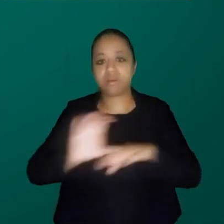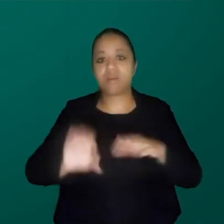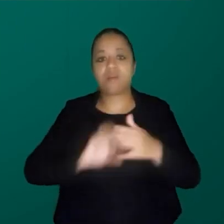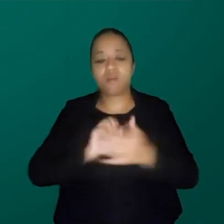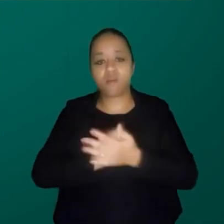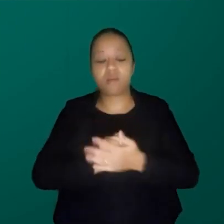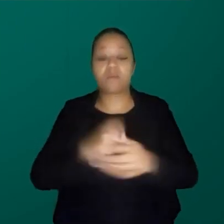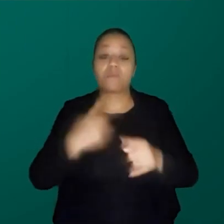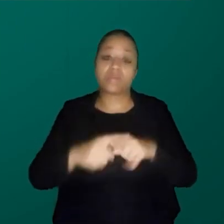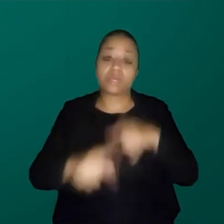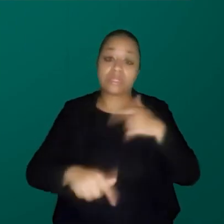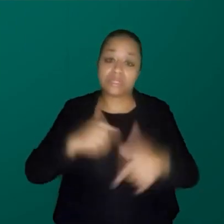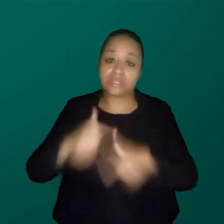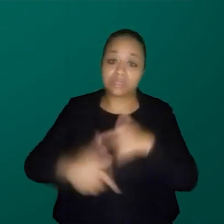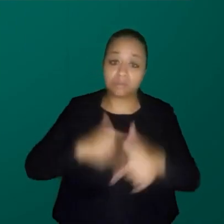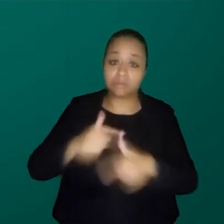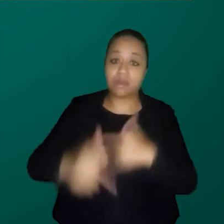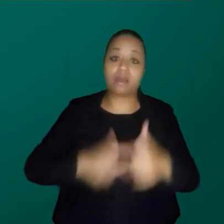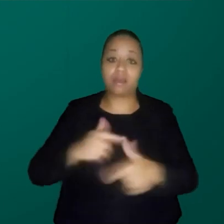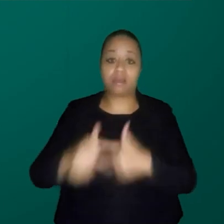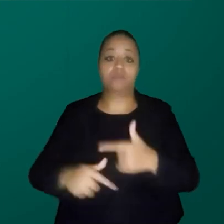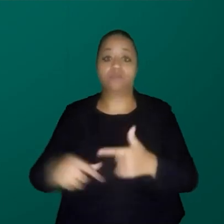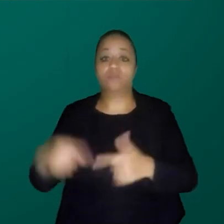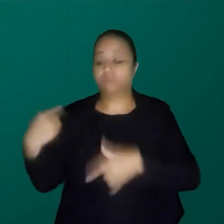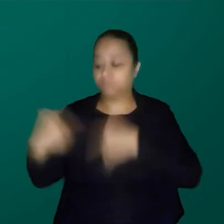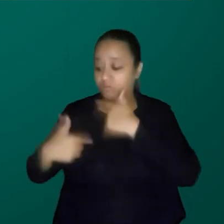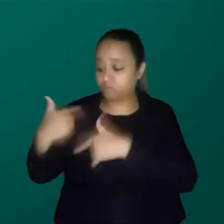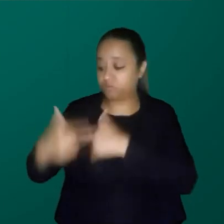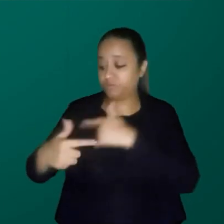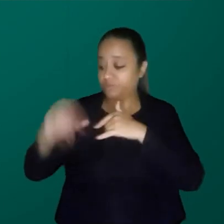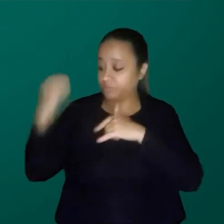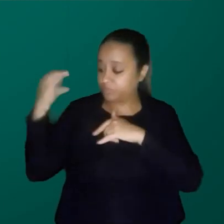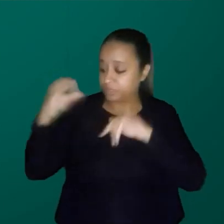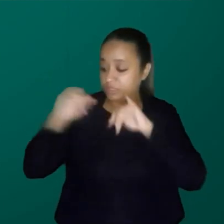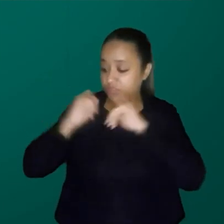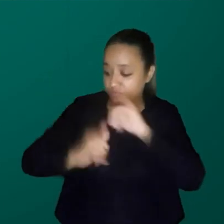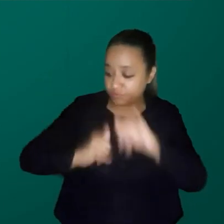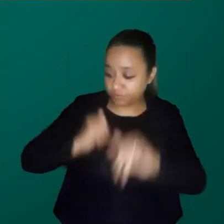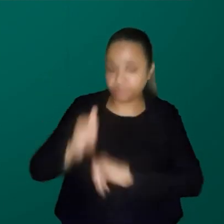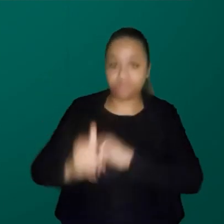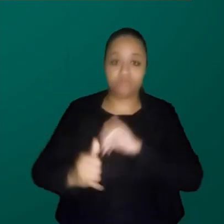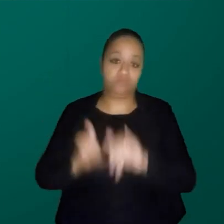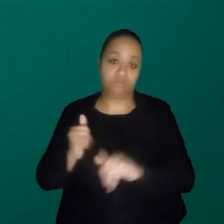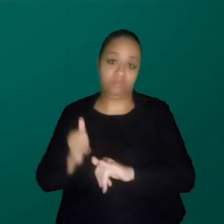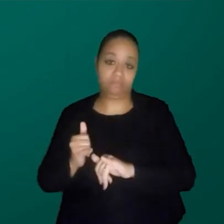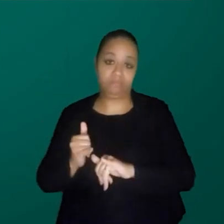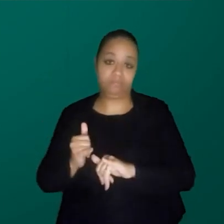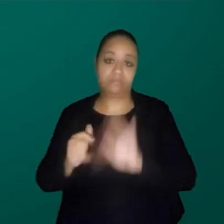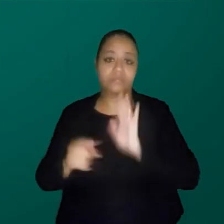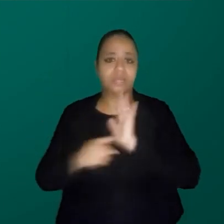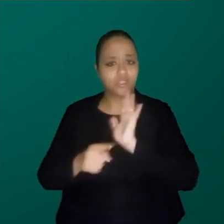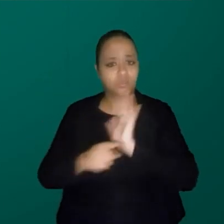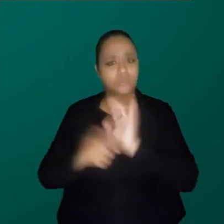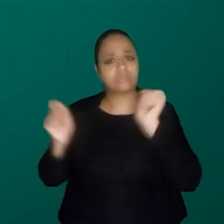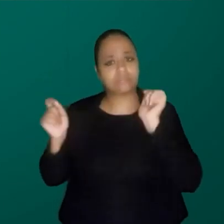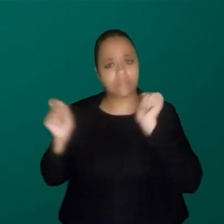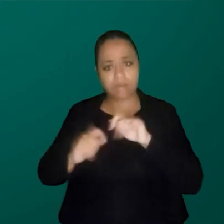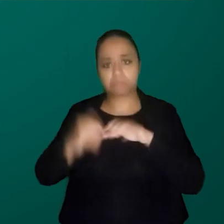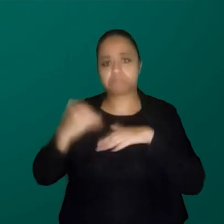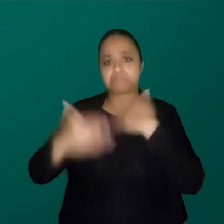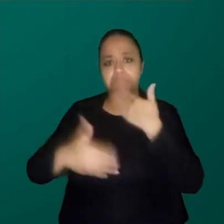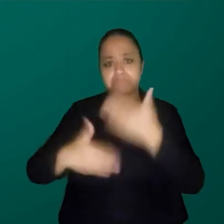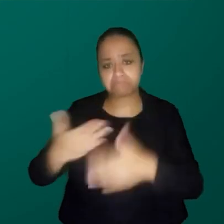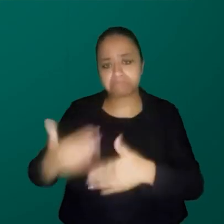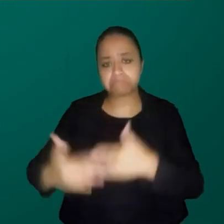a gente faz, que cada pessoa que faz, enquanto pessoa que divulga a ciência, ajuda a corroborar esse